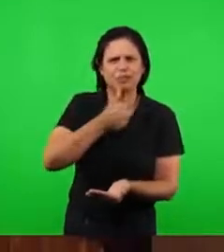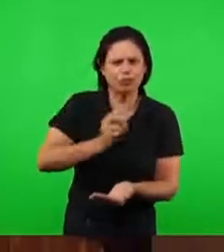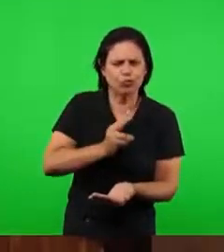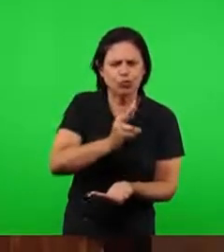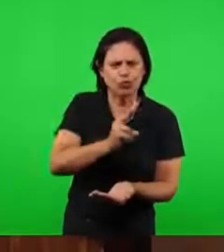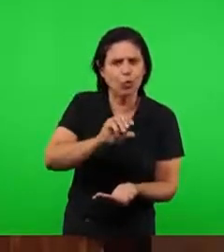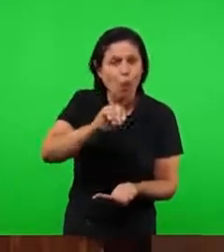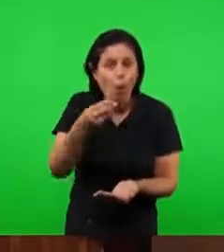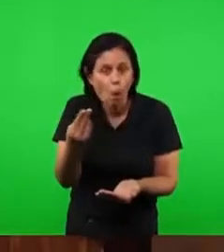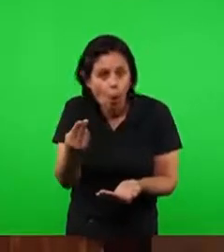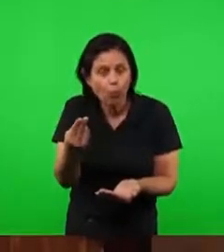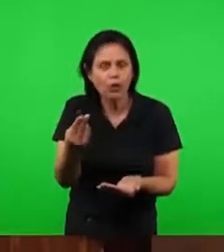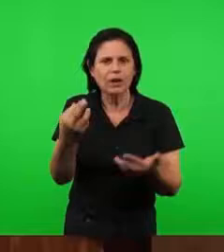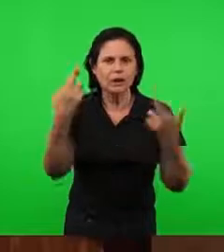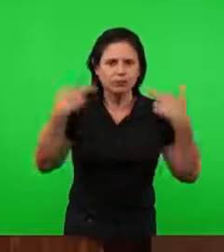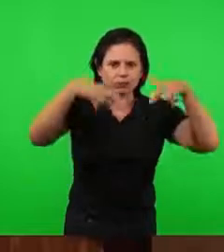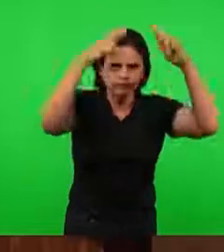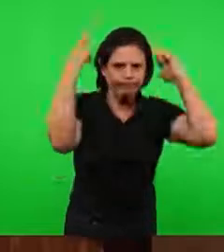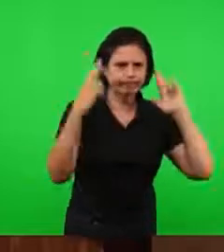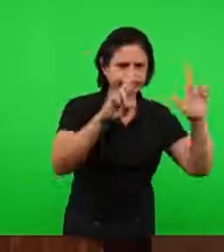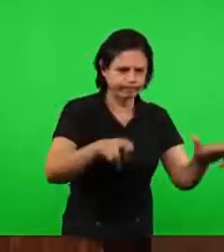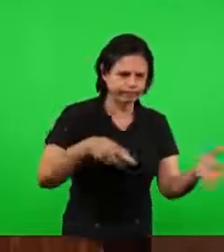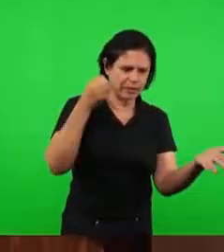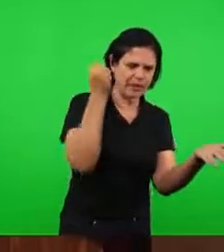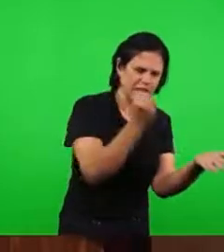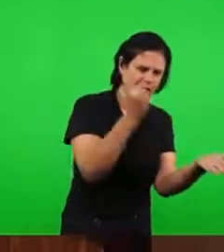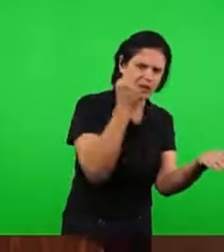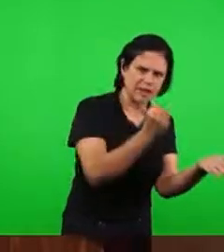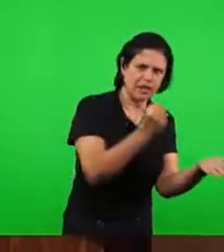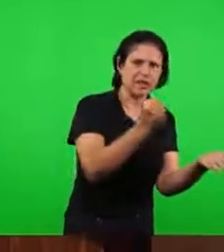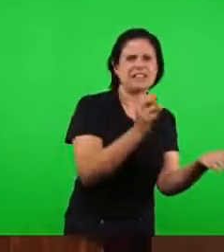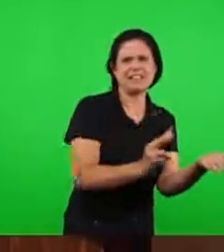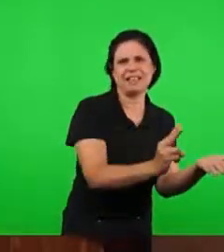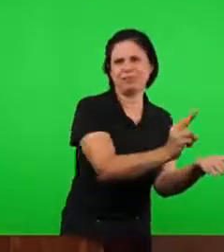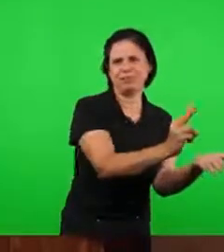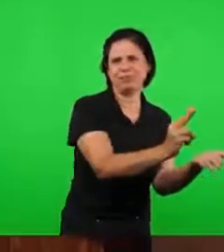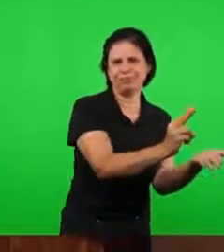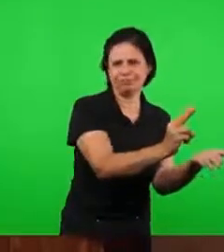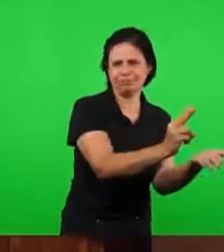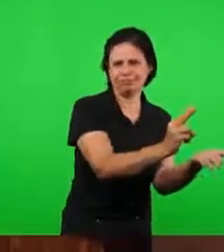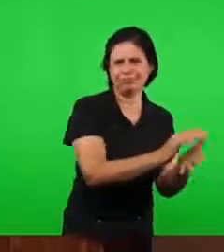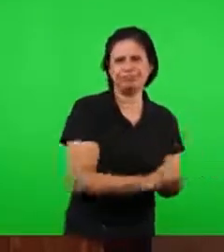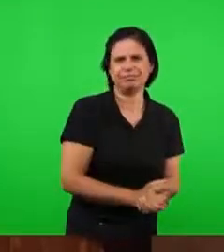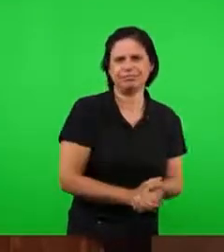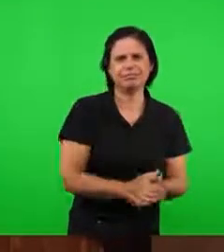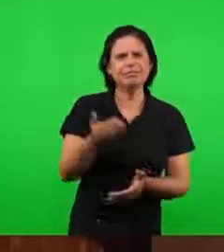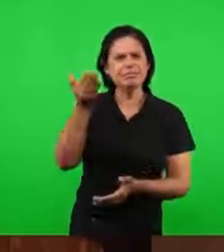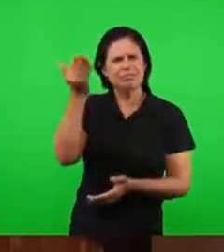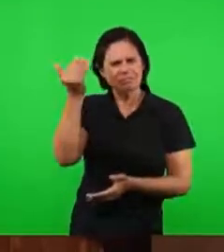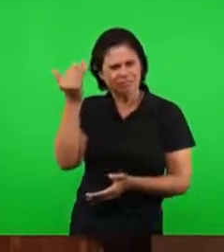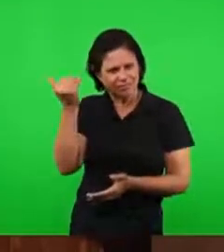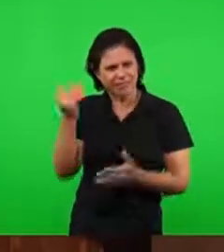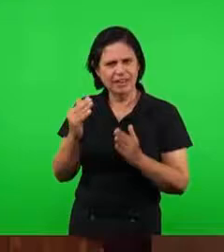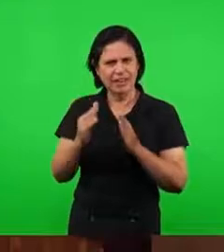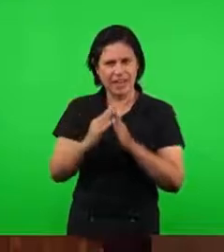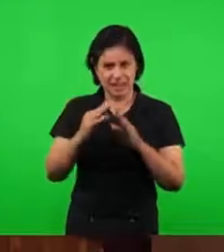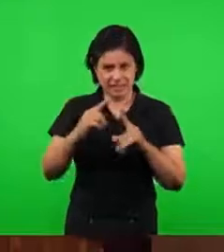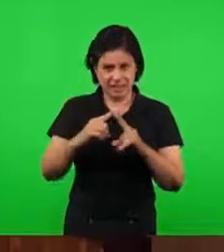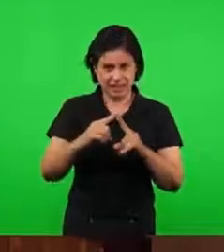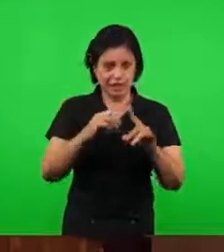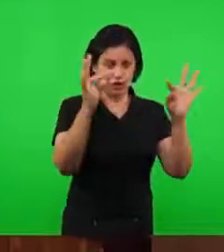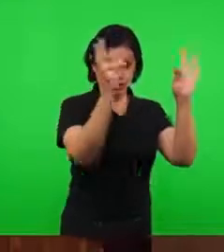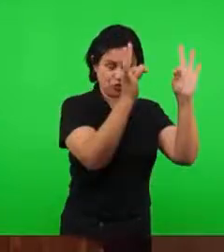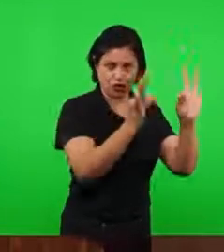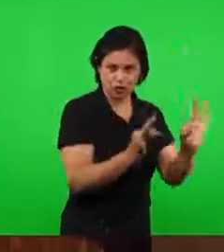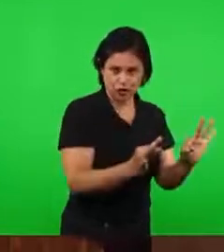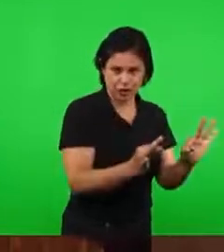Ela deixou o sacrifício de Jesus para os homens e ela passou a